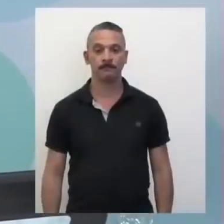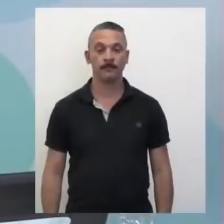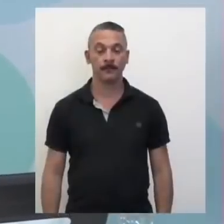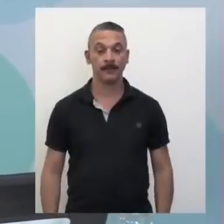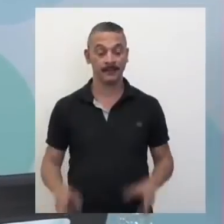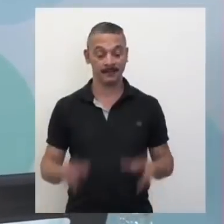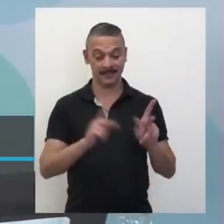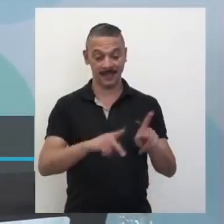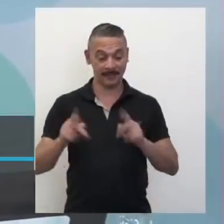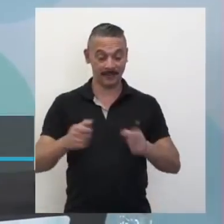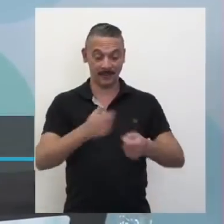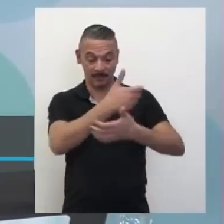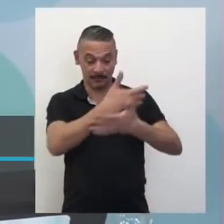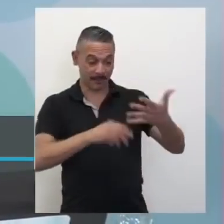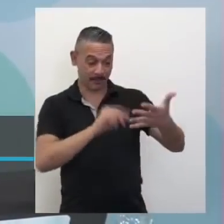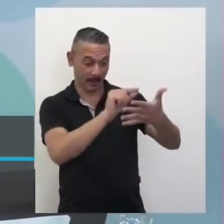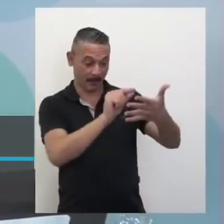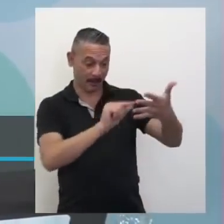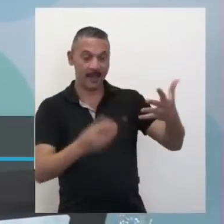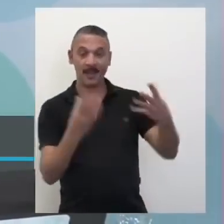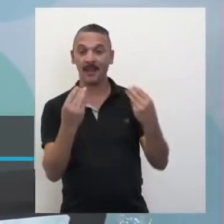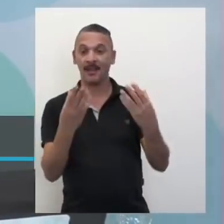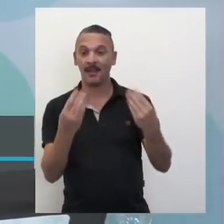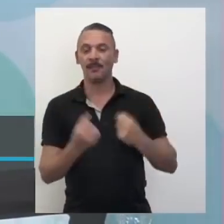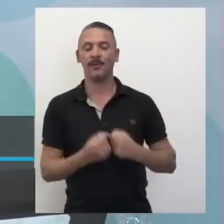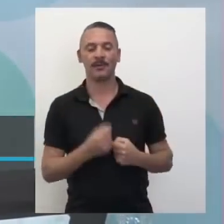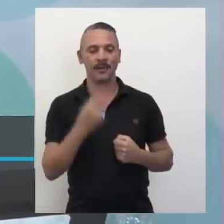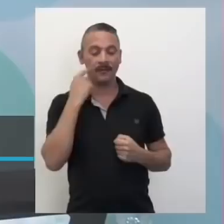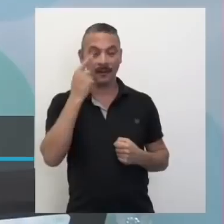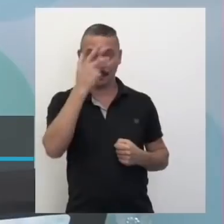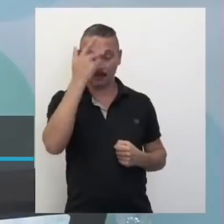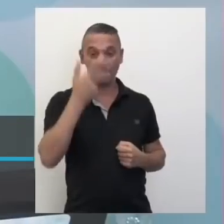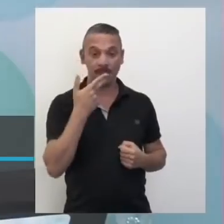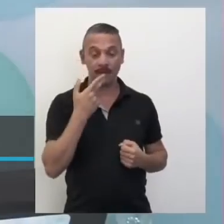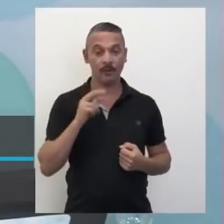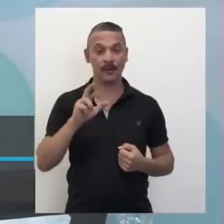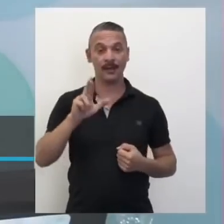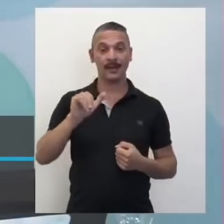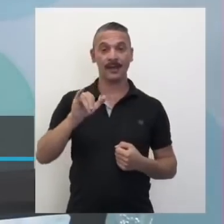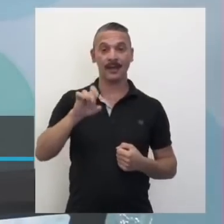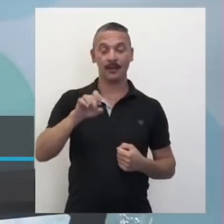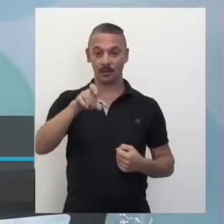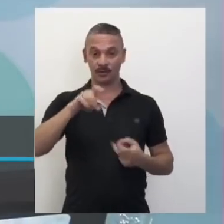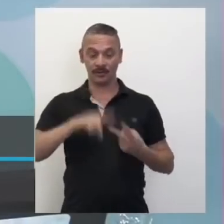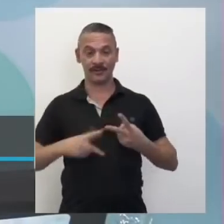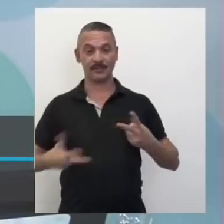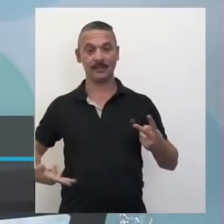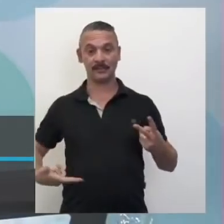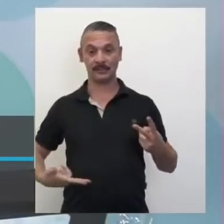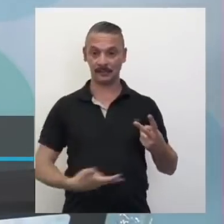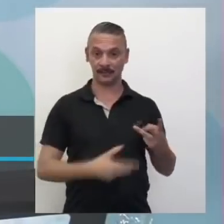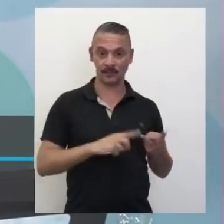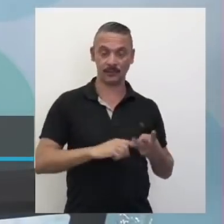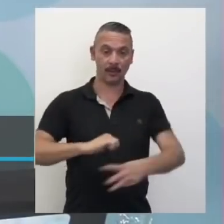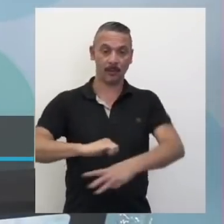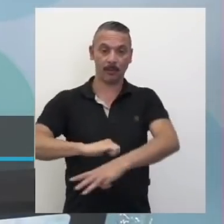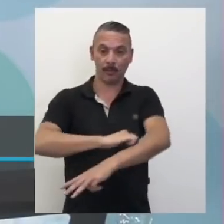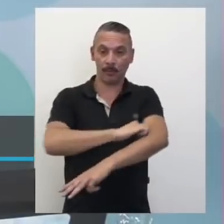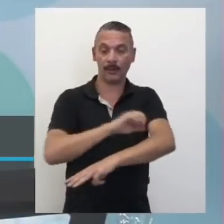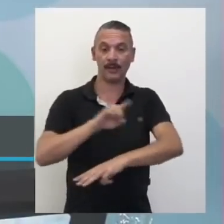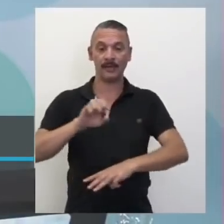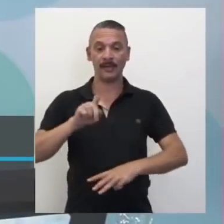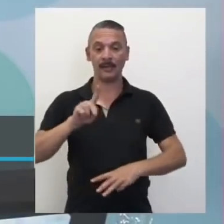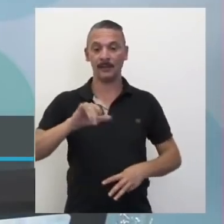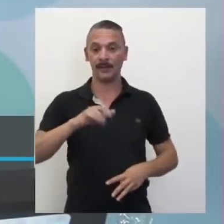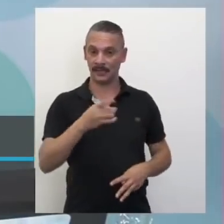só aí, professor. Muitas interações aqui. Deixa eu ver. A galera foi no Raio-X, cirurgia, depilação. Quem foi que falou